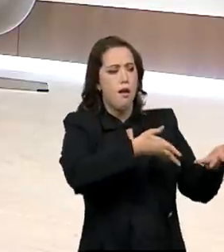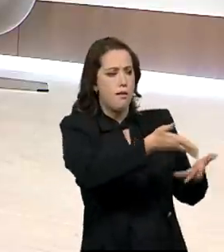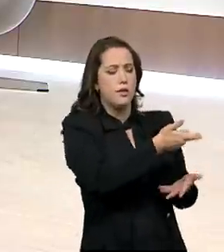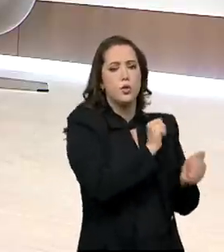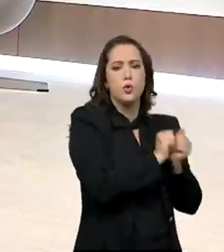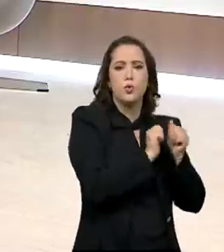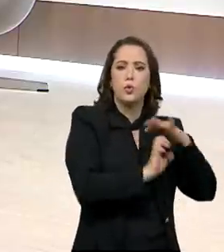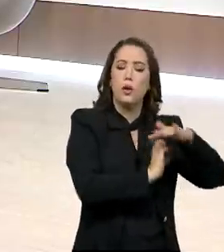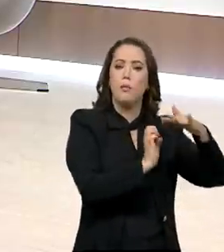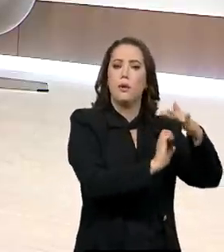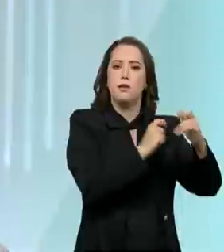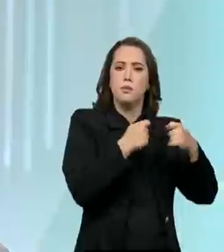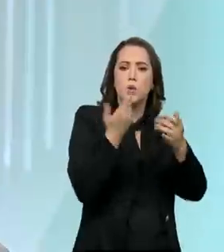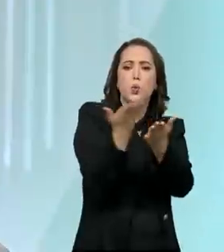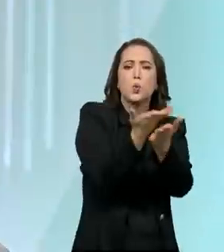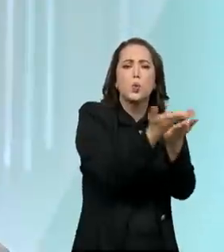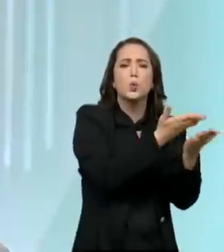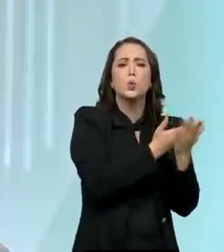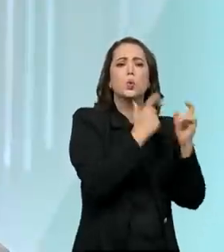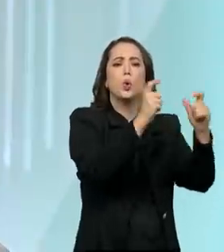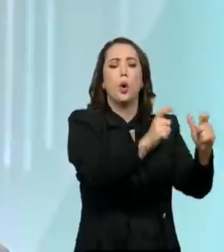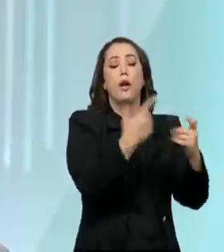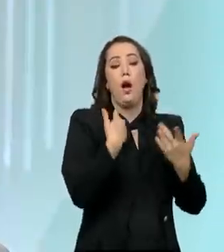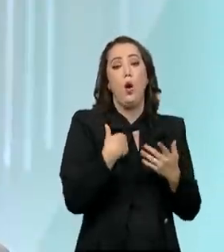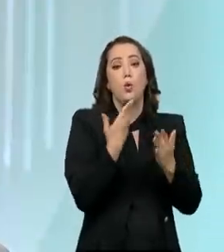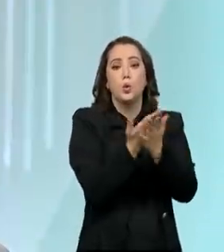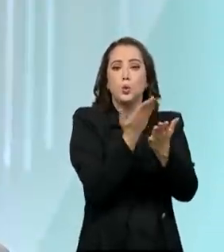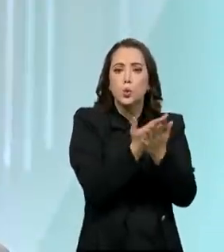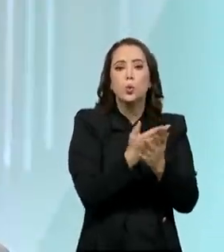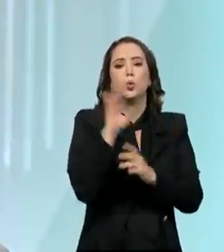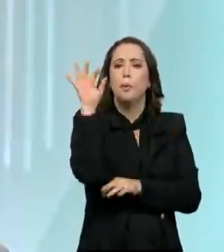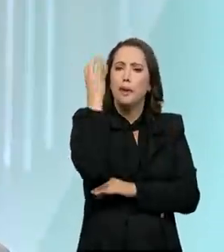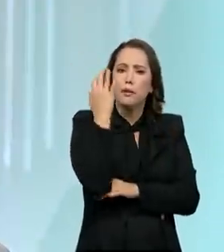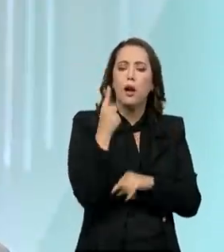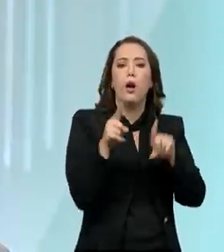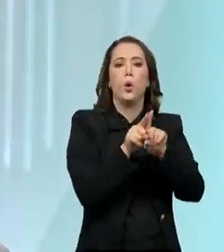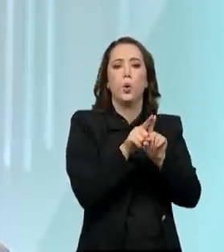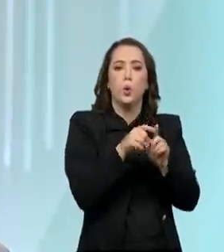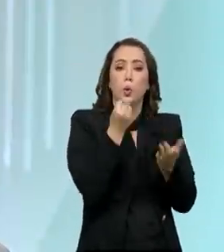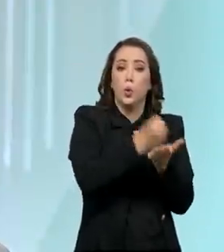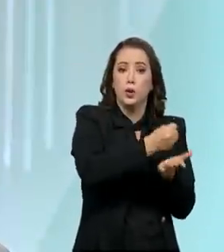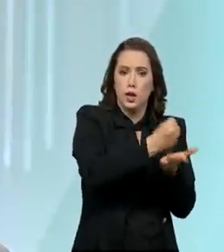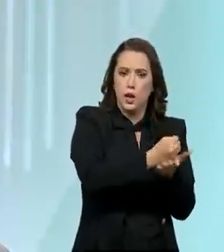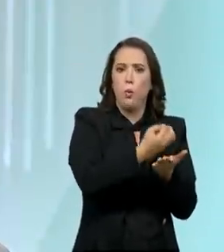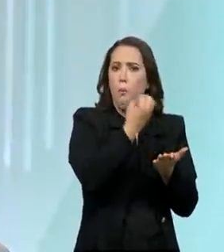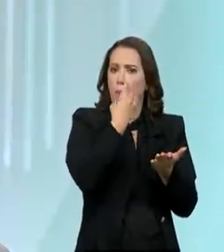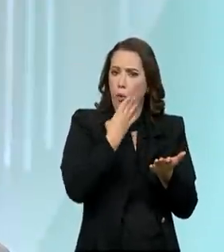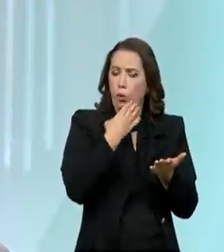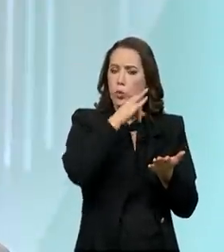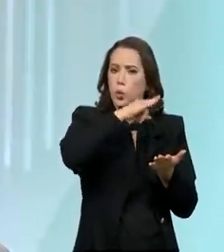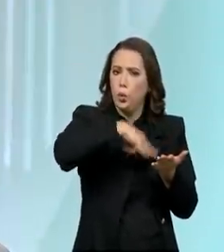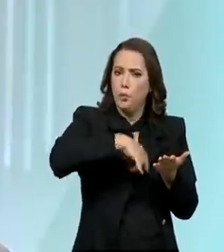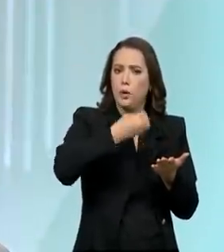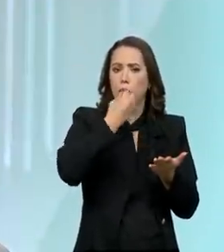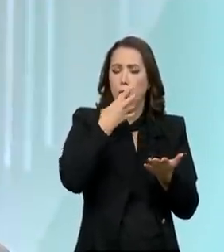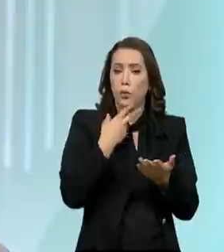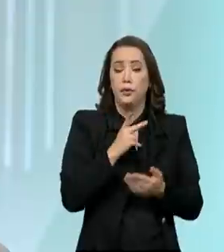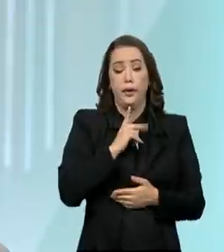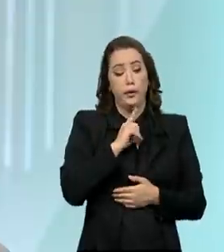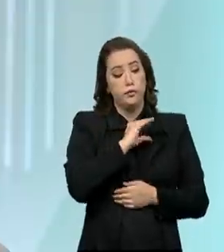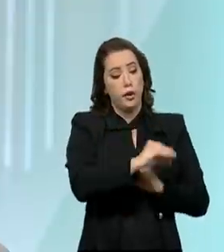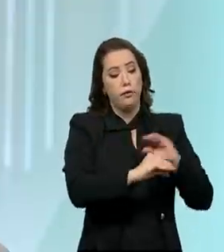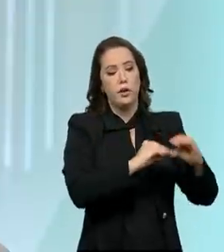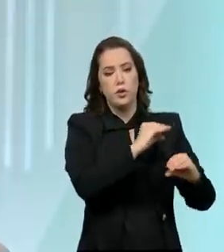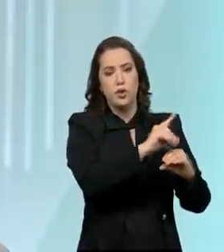detalhada setorial, uma análise ambiental, um bom contrato de concessão. Leva tempo, custa recurso financeiro, custa dinheiro,